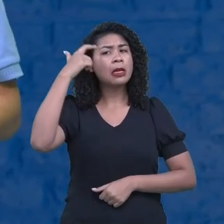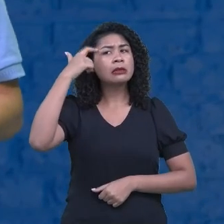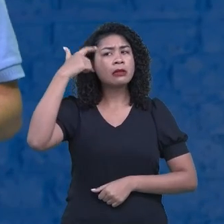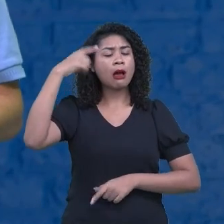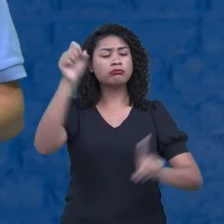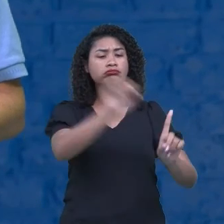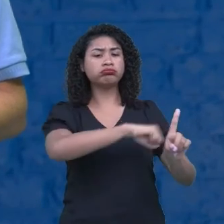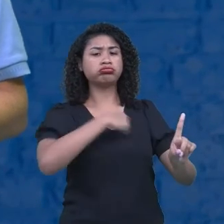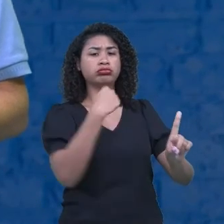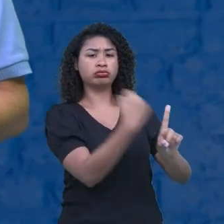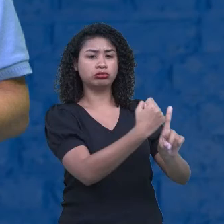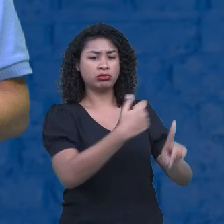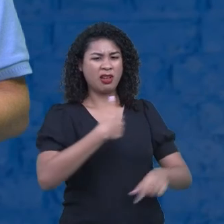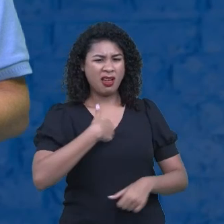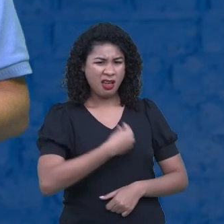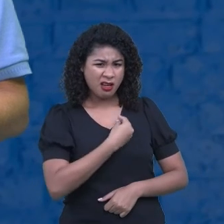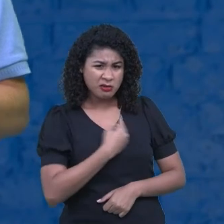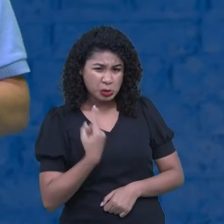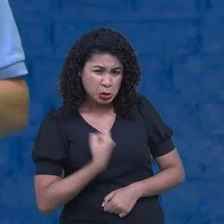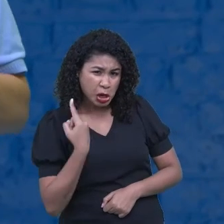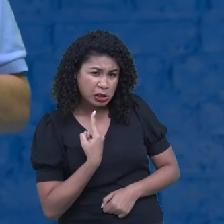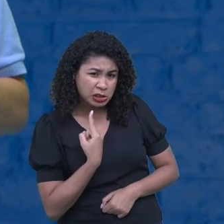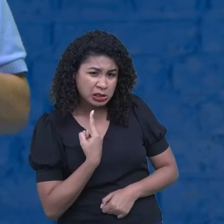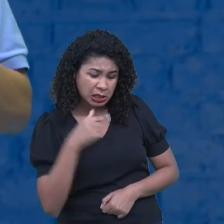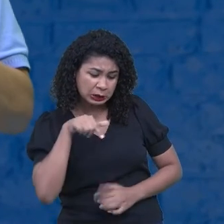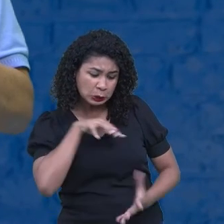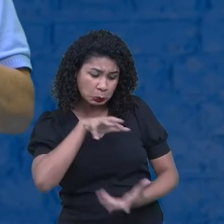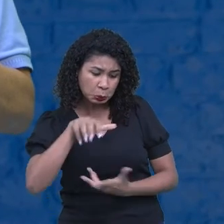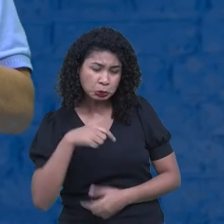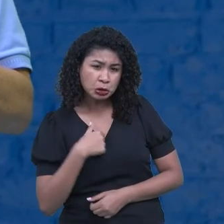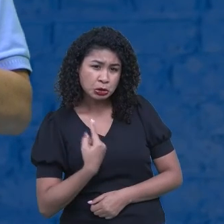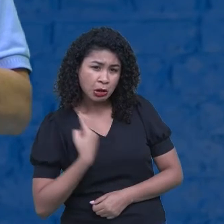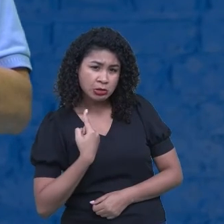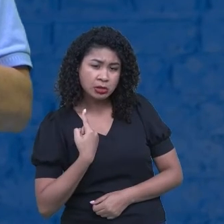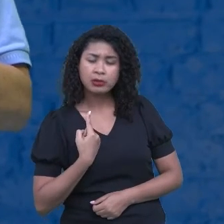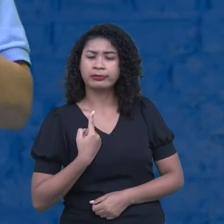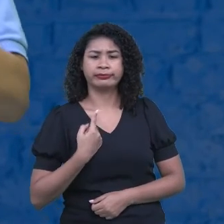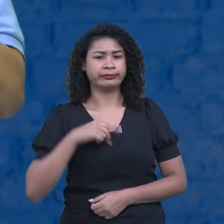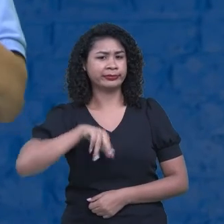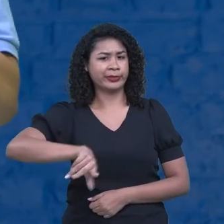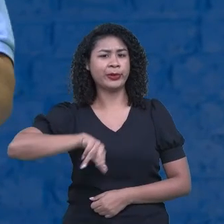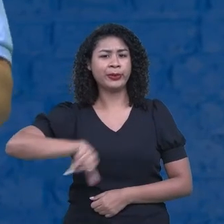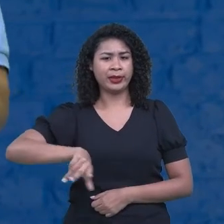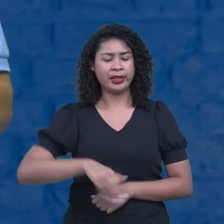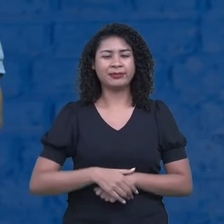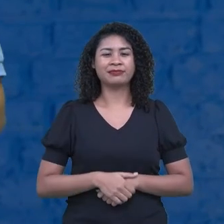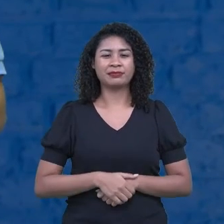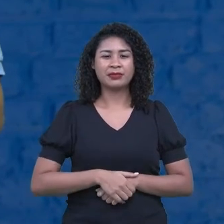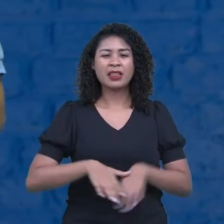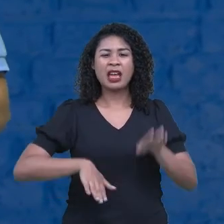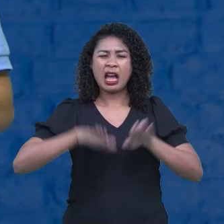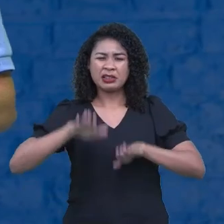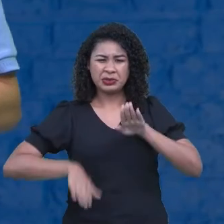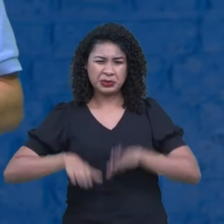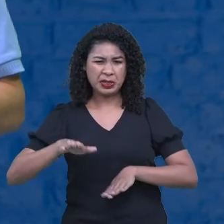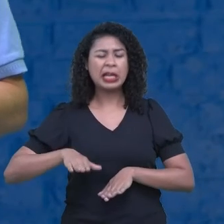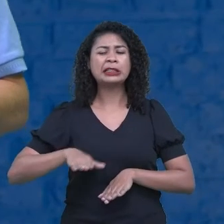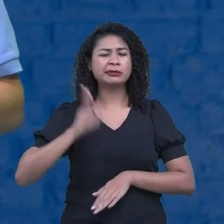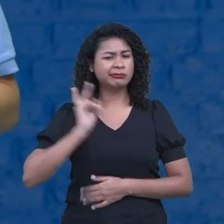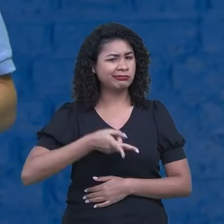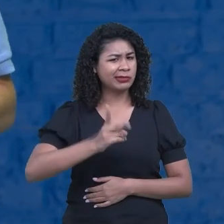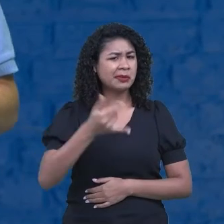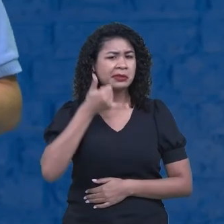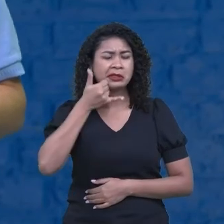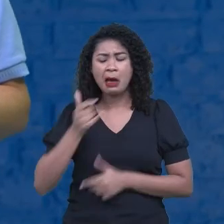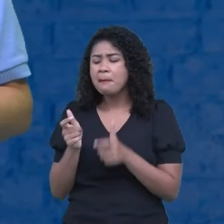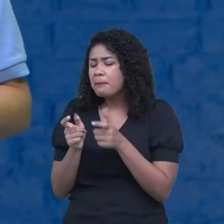vivo só no mundo. Tirar um pouco do tempo, né? Que às vezes está tão ligado ao celular, que eu não tenho